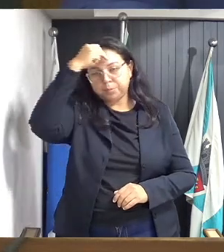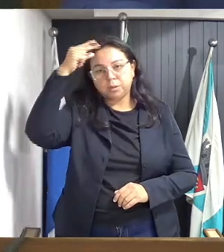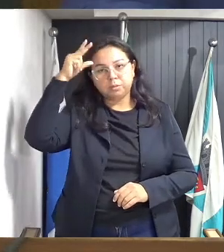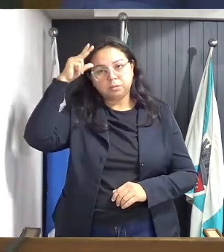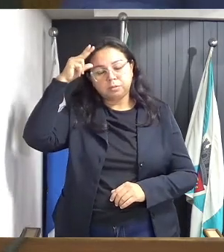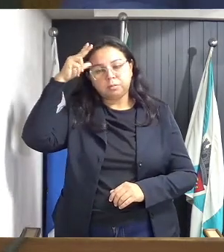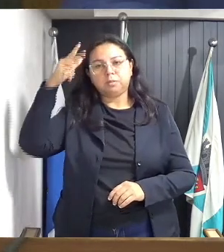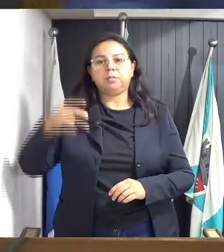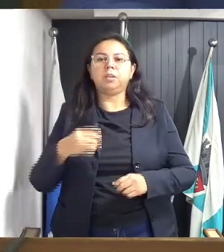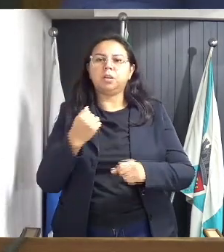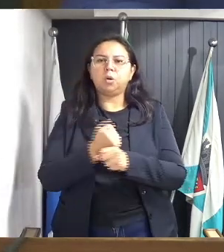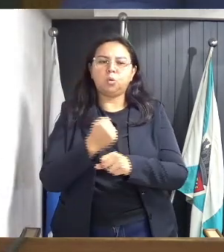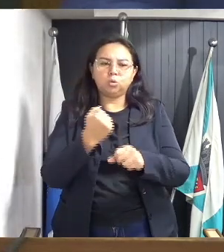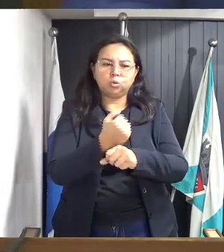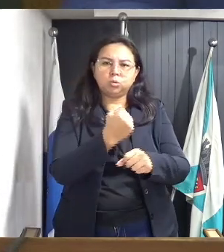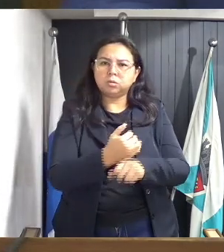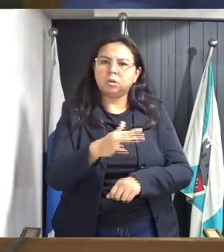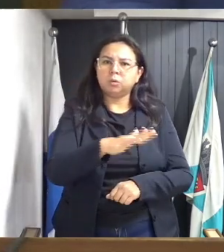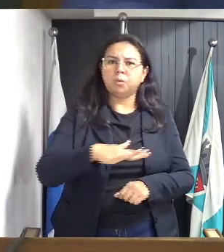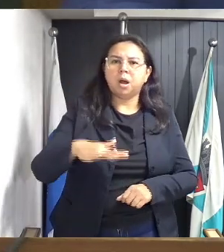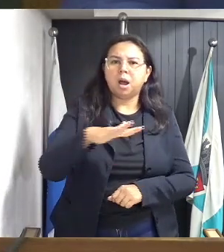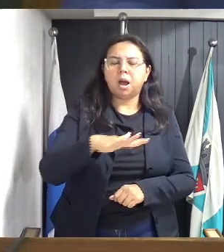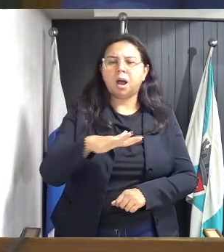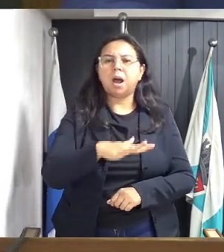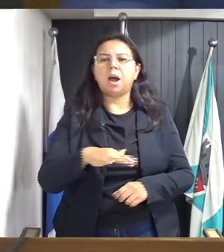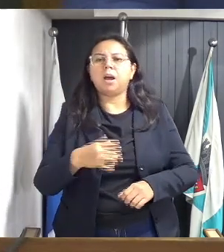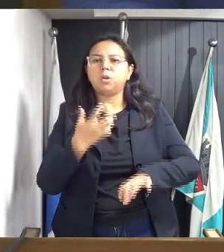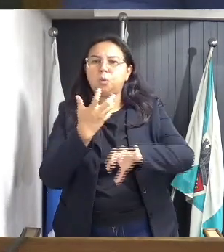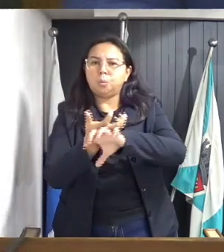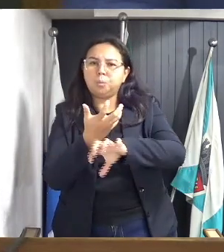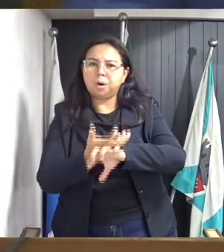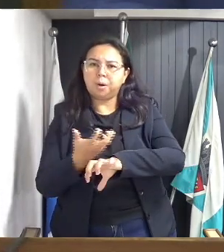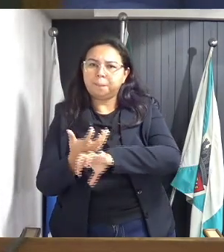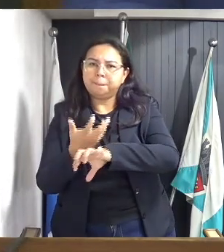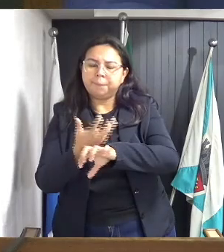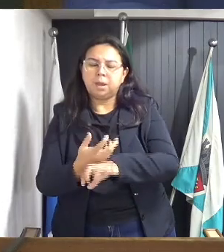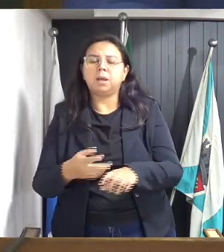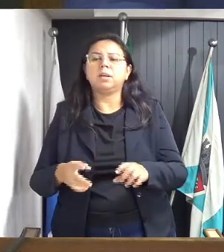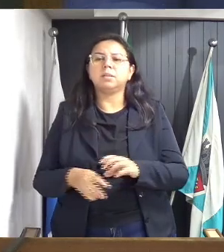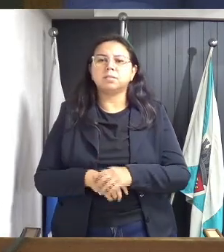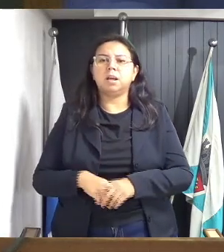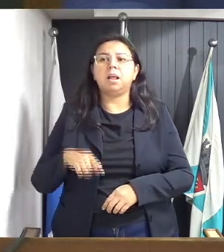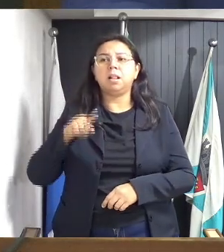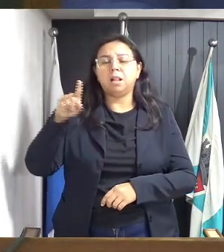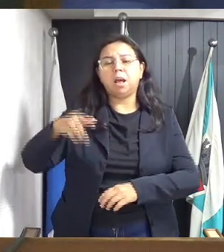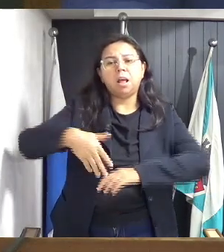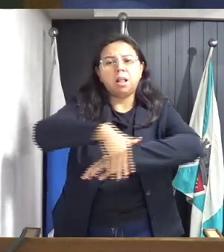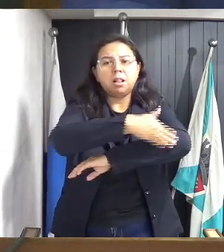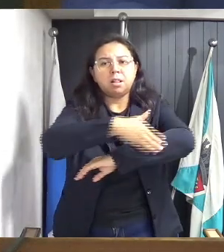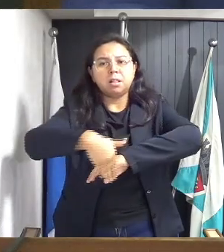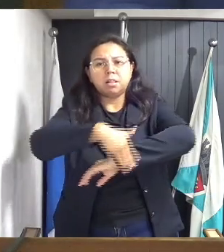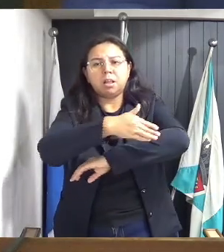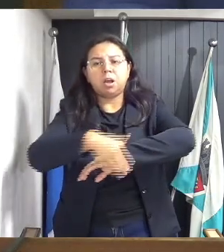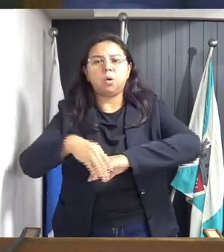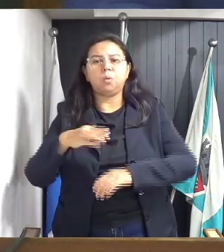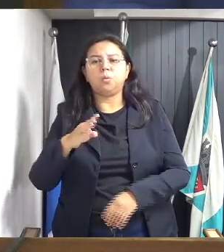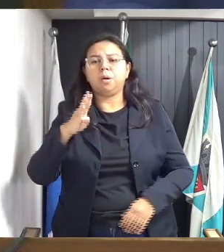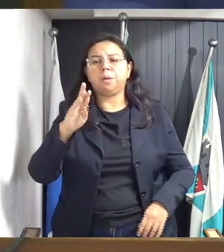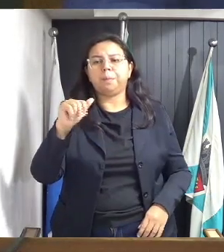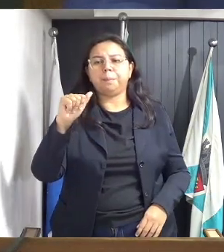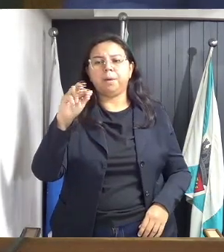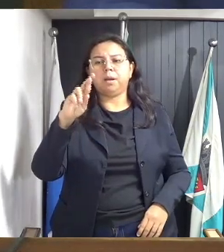construção de espaço de lazer, praça e terreno existente na rua Baraúna, localizada no